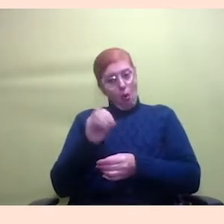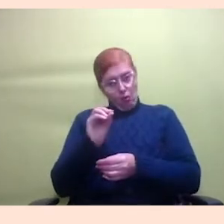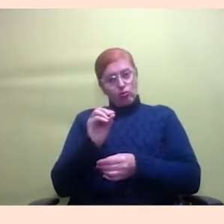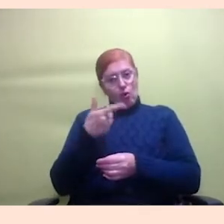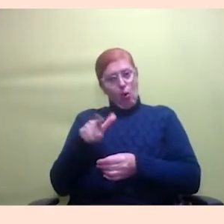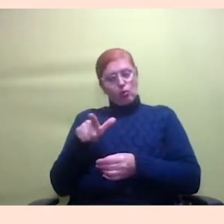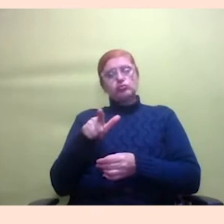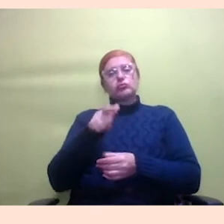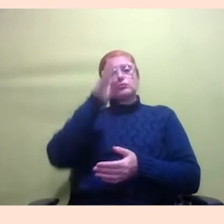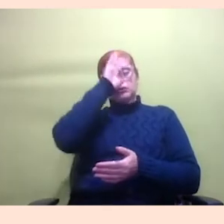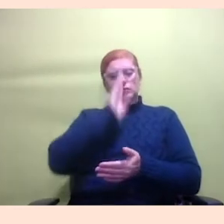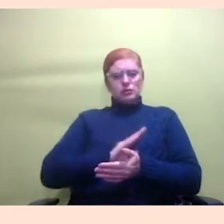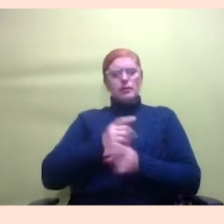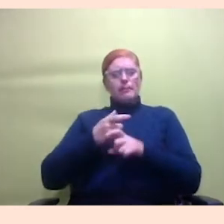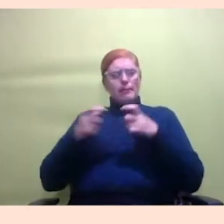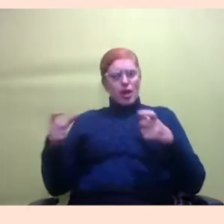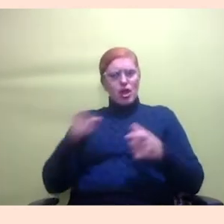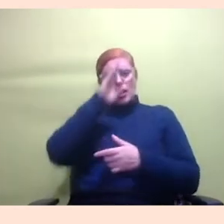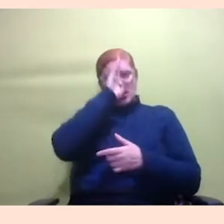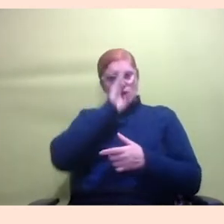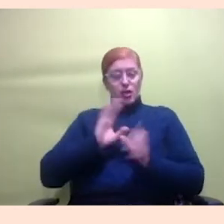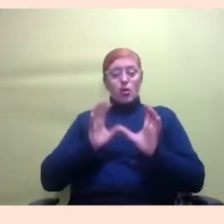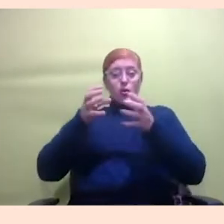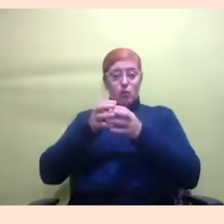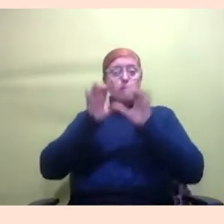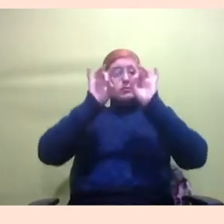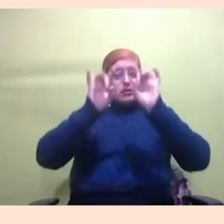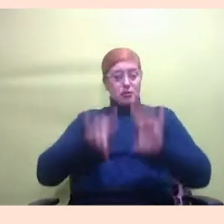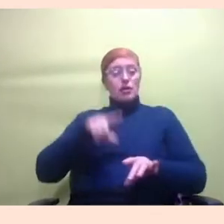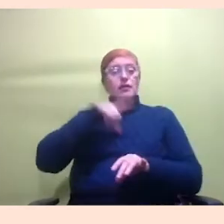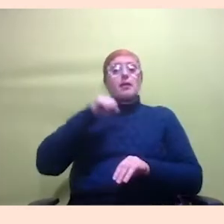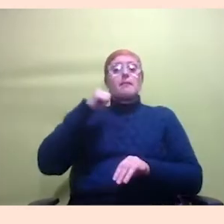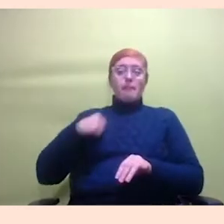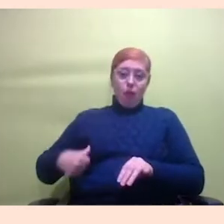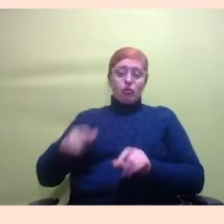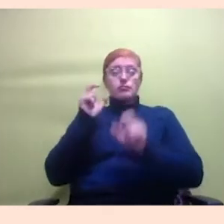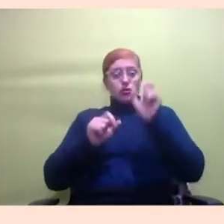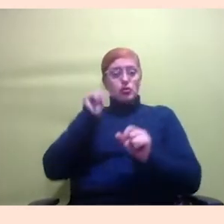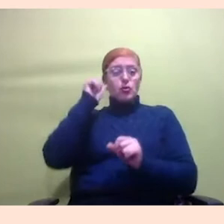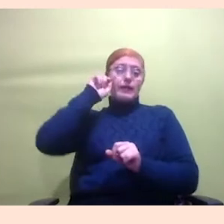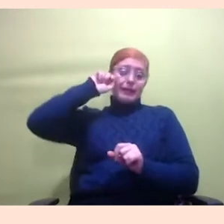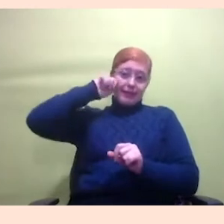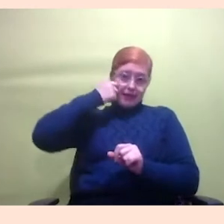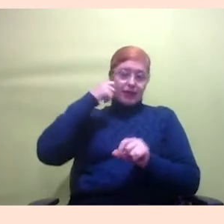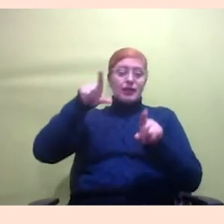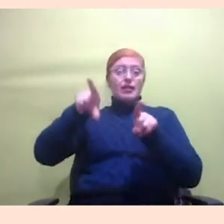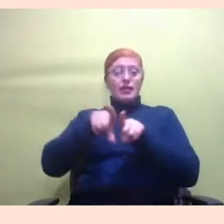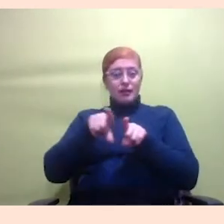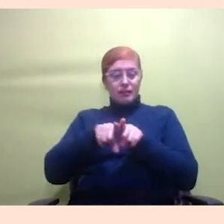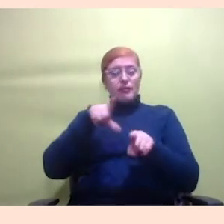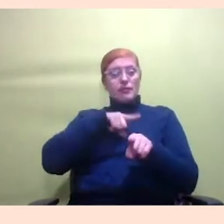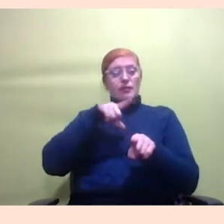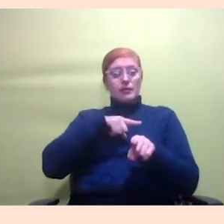deles são gratuitos para grupos específicos nós temos bolsas pra pessoas negras nós temos bolsas pra pessoas trans para mães solos